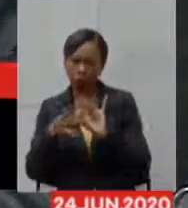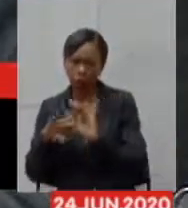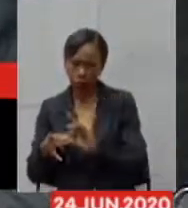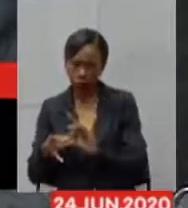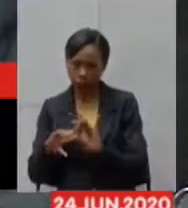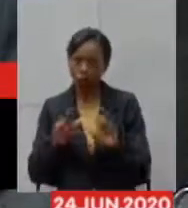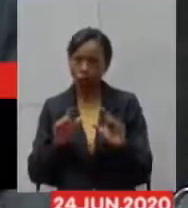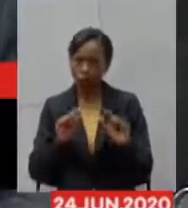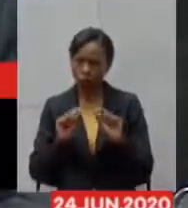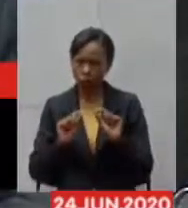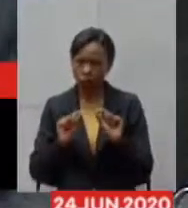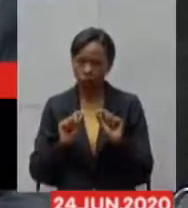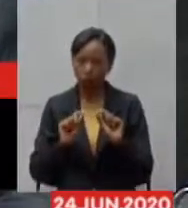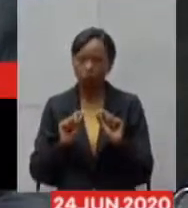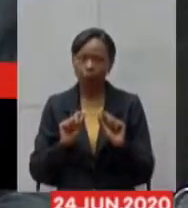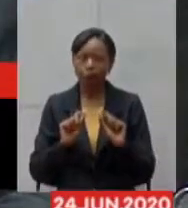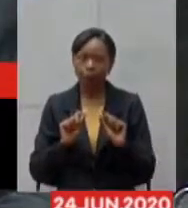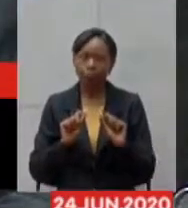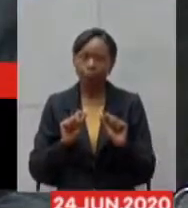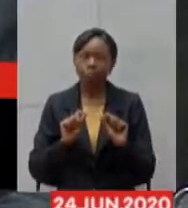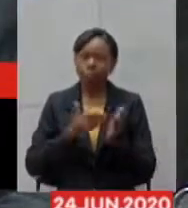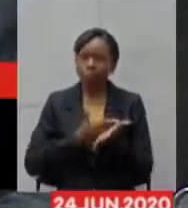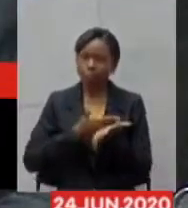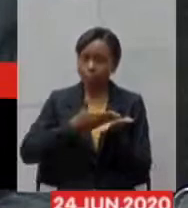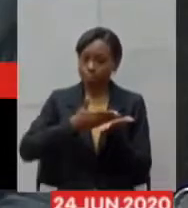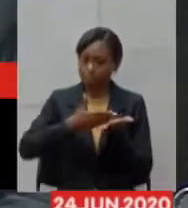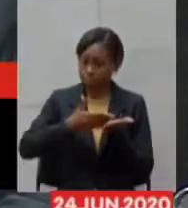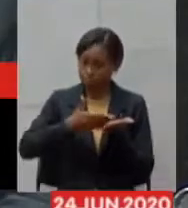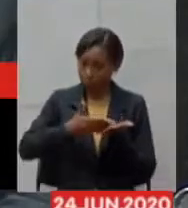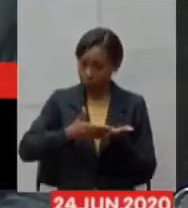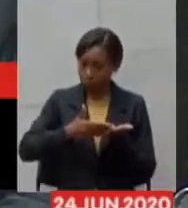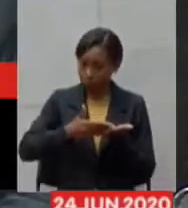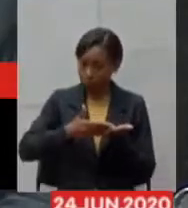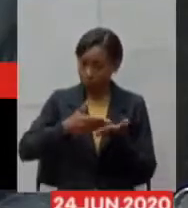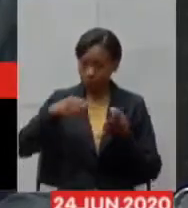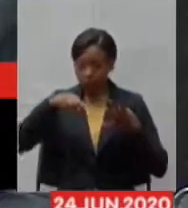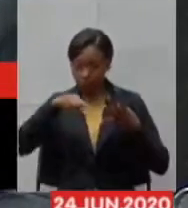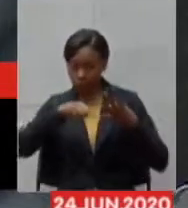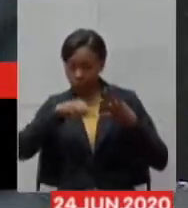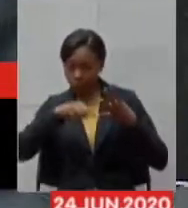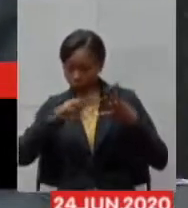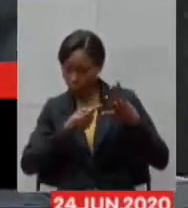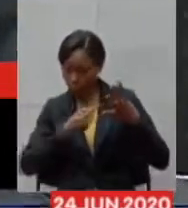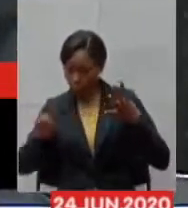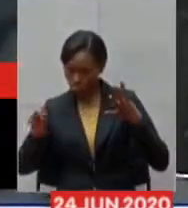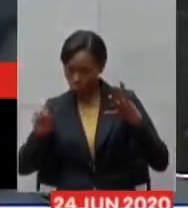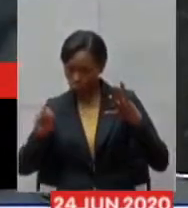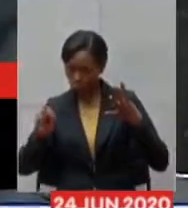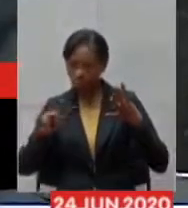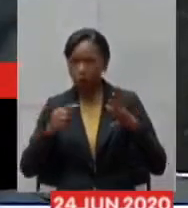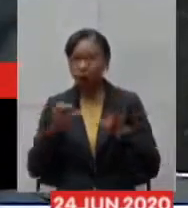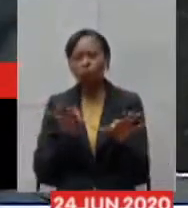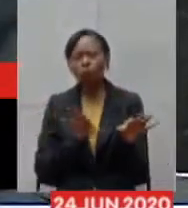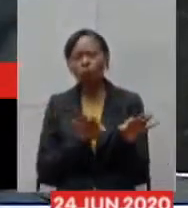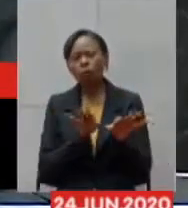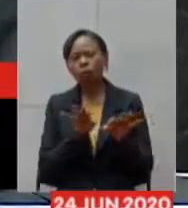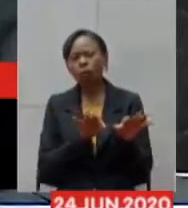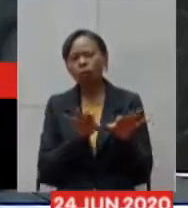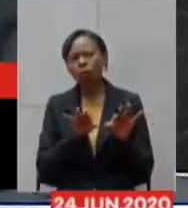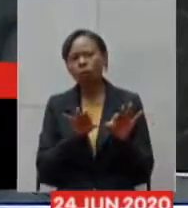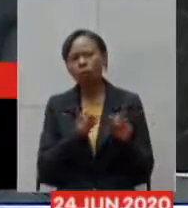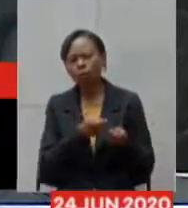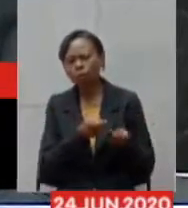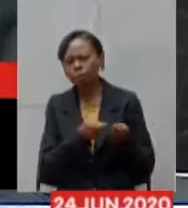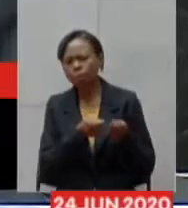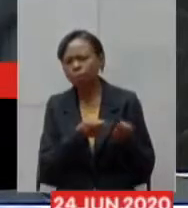que foi feito eu vou começar pela última porque o Estado não montou um plano de contingência envolvendo